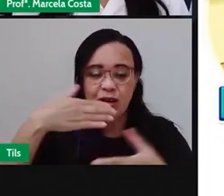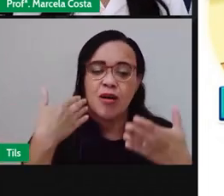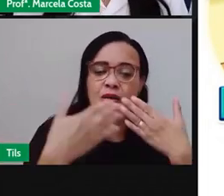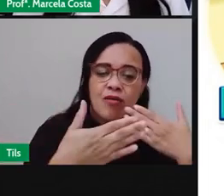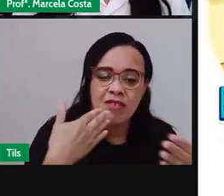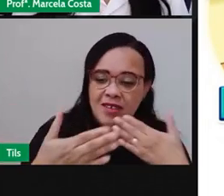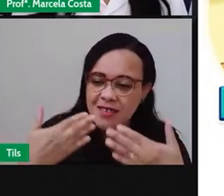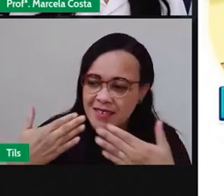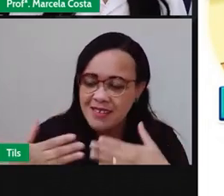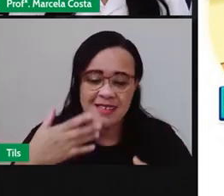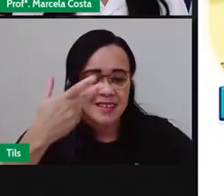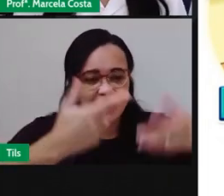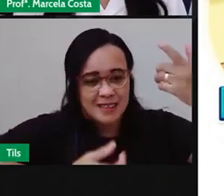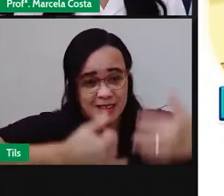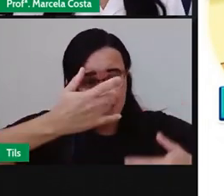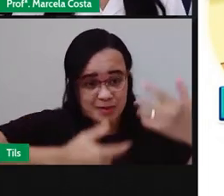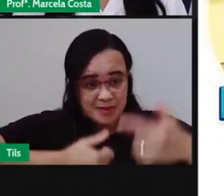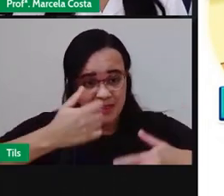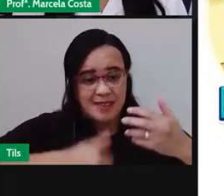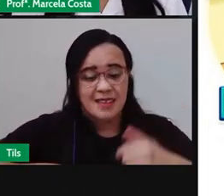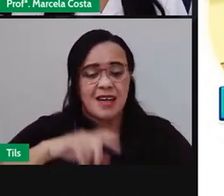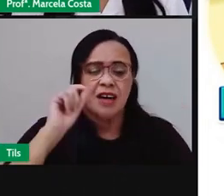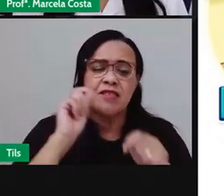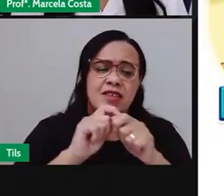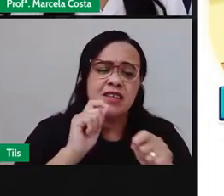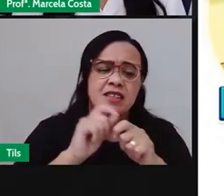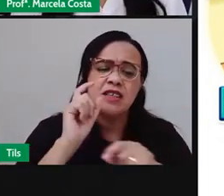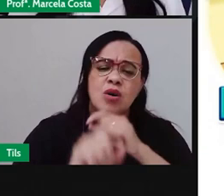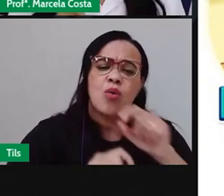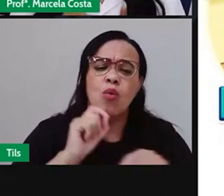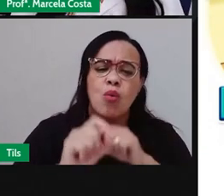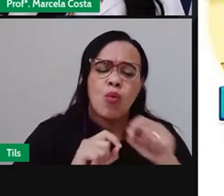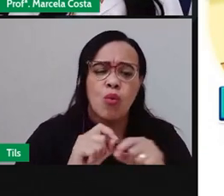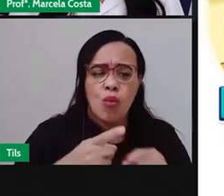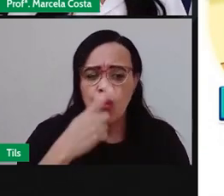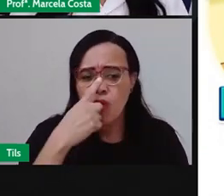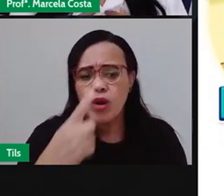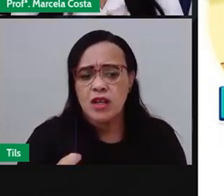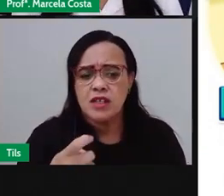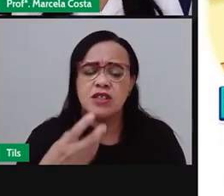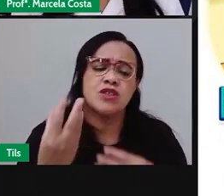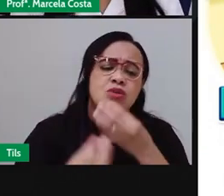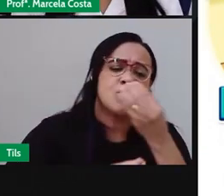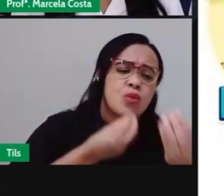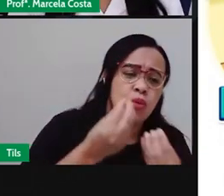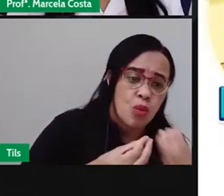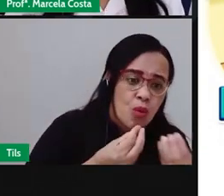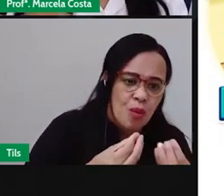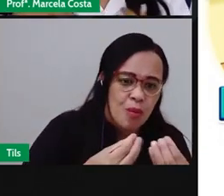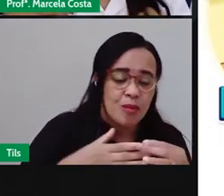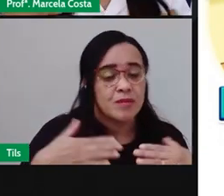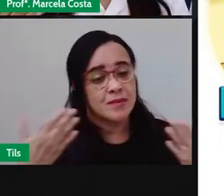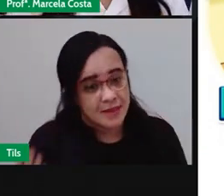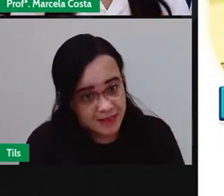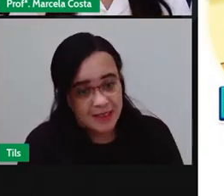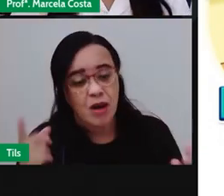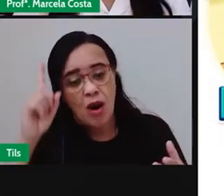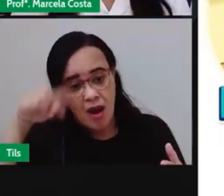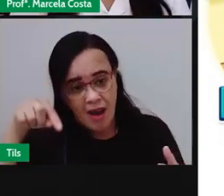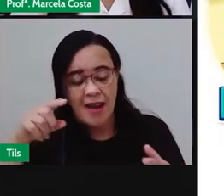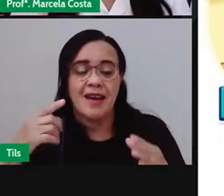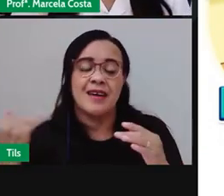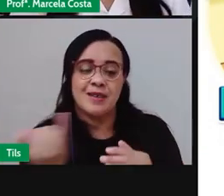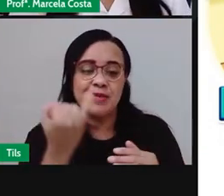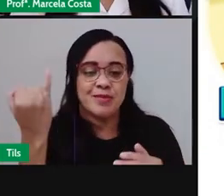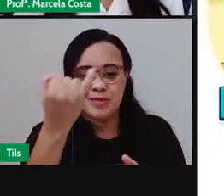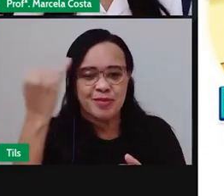já sabe o que fazer com esse lixo mas é importante que os seus vizinhos que os moradores